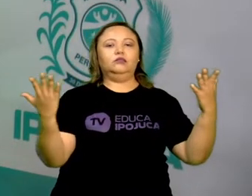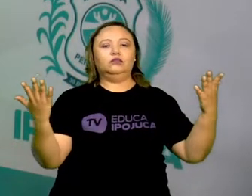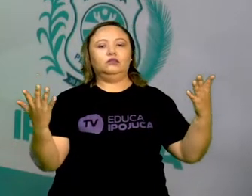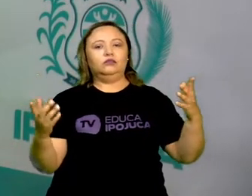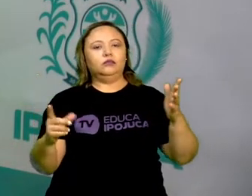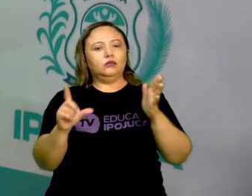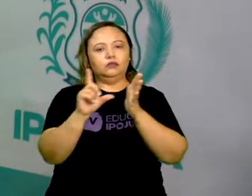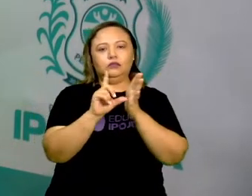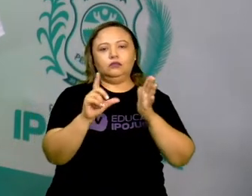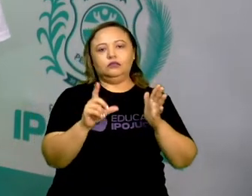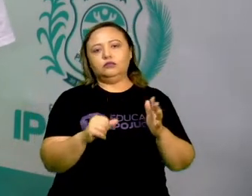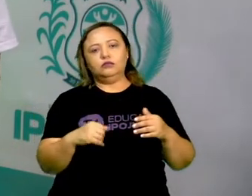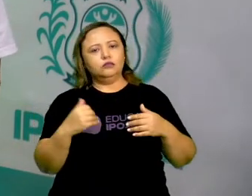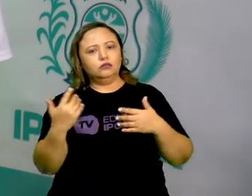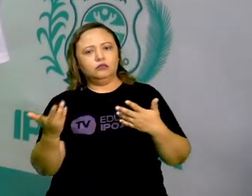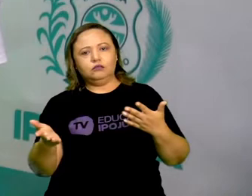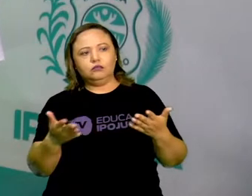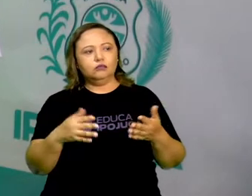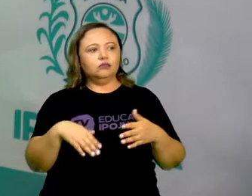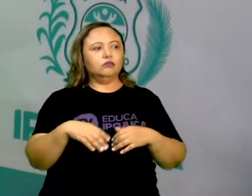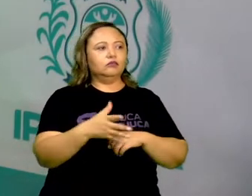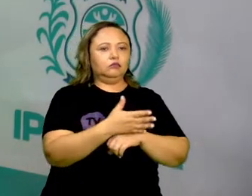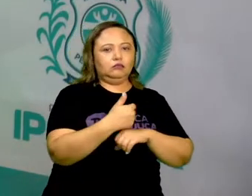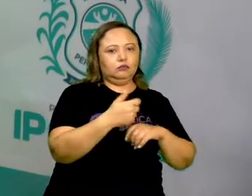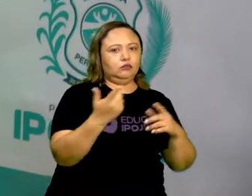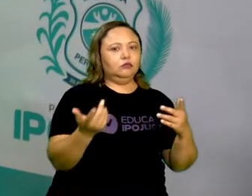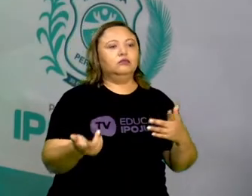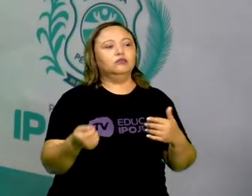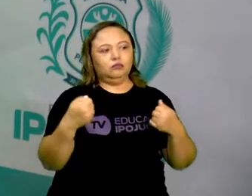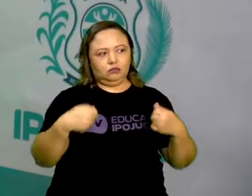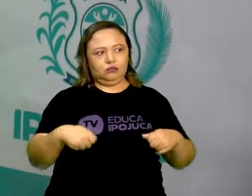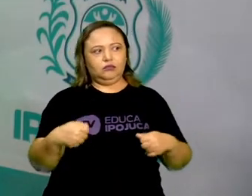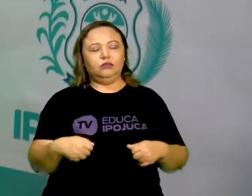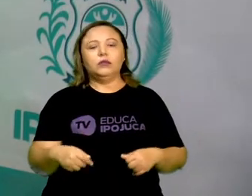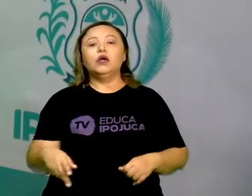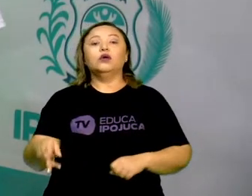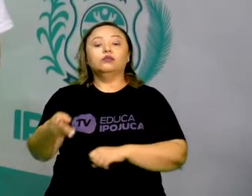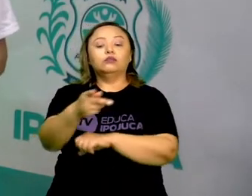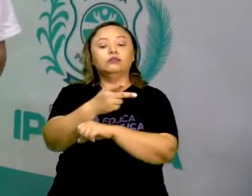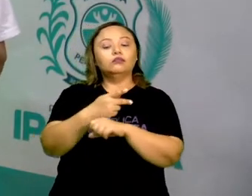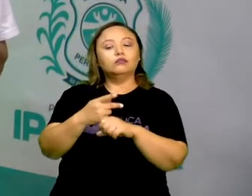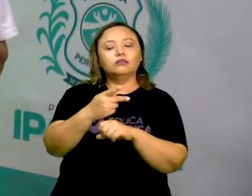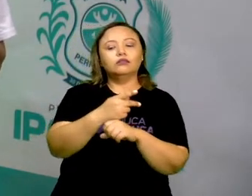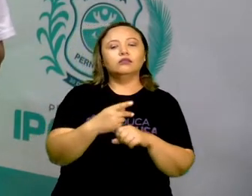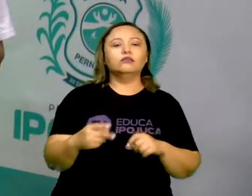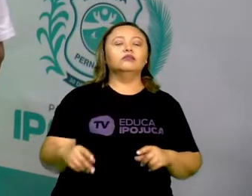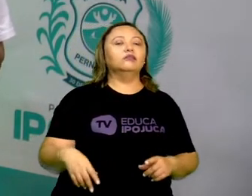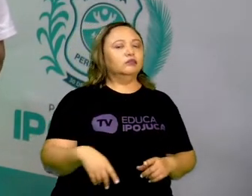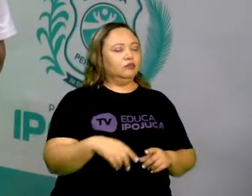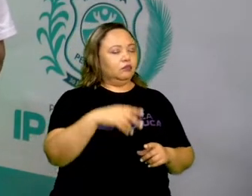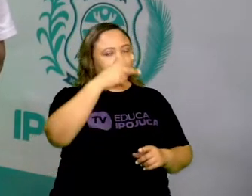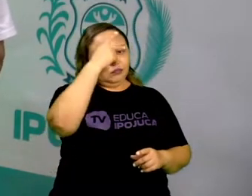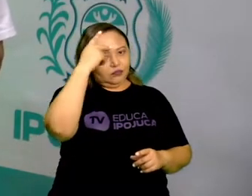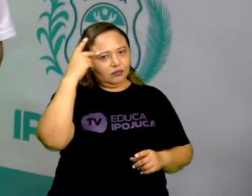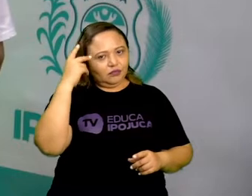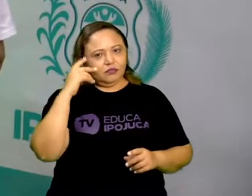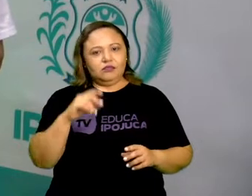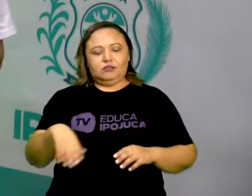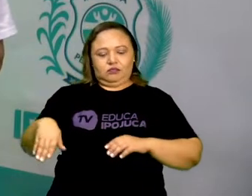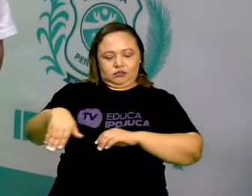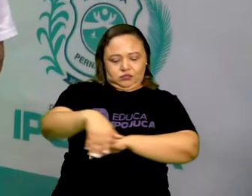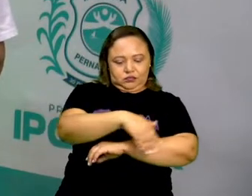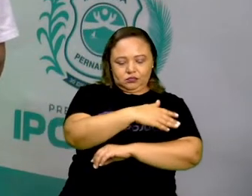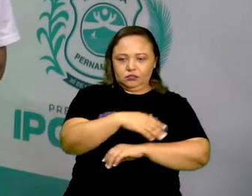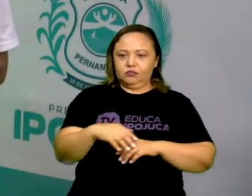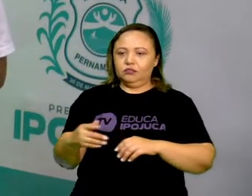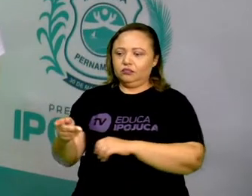praça. Tá certo? Vamos aqui. Localizando pessoas. Assim como a gente localiza ruas,